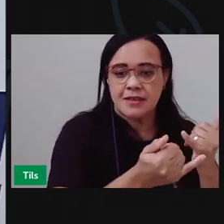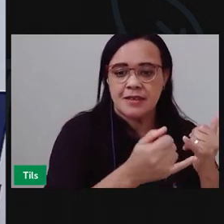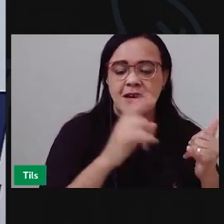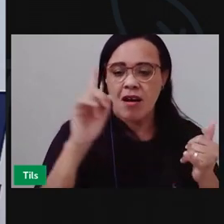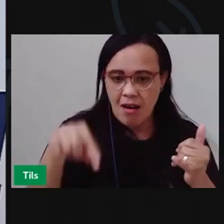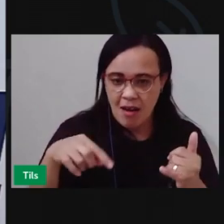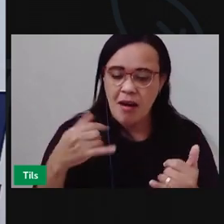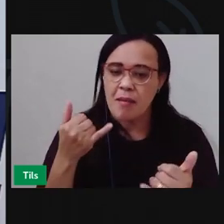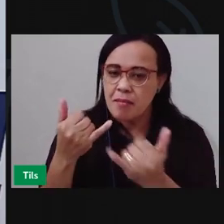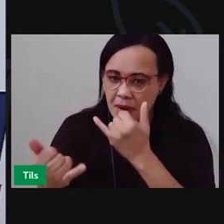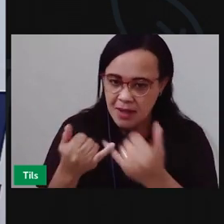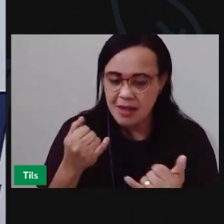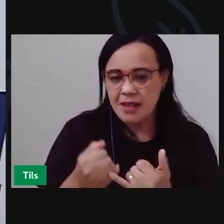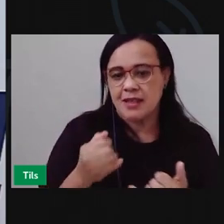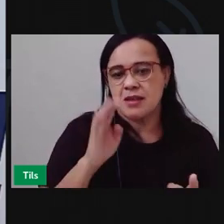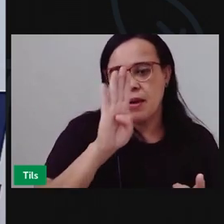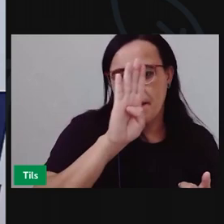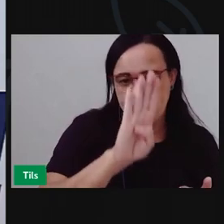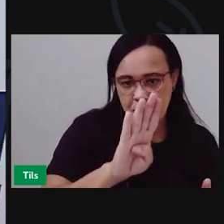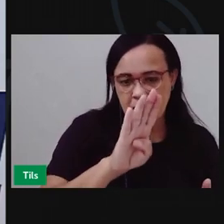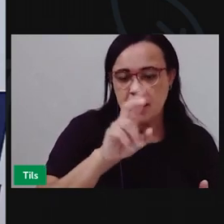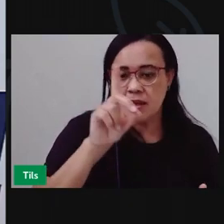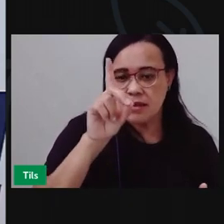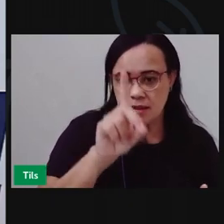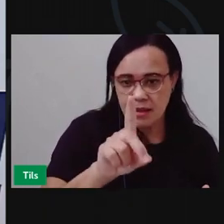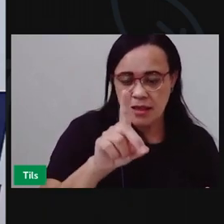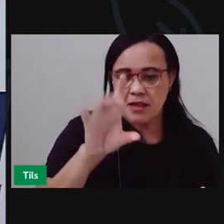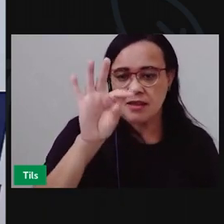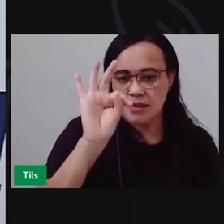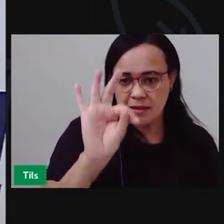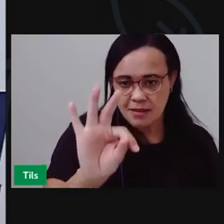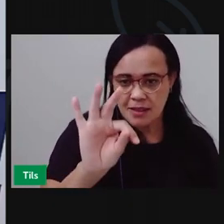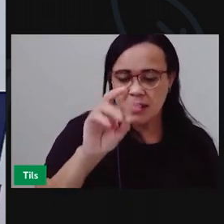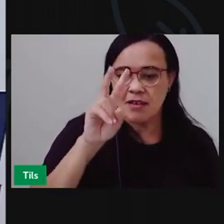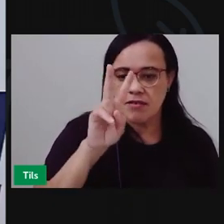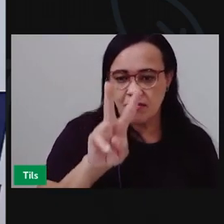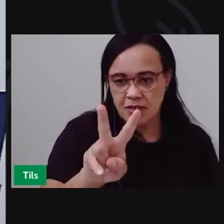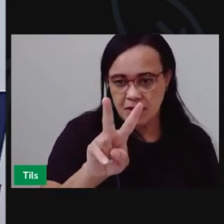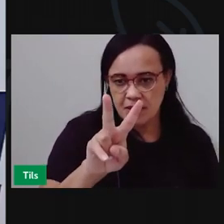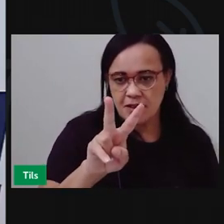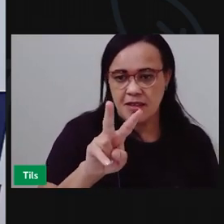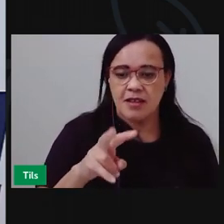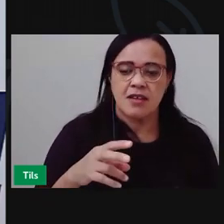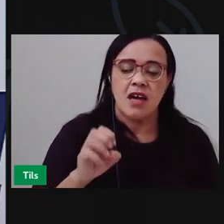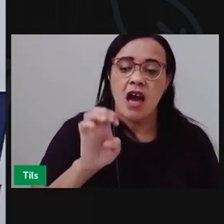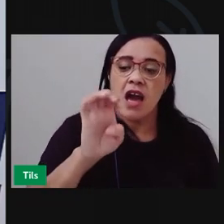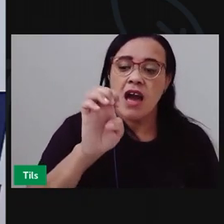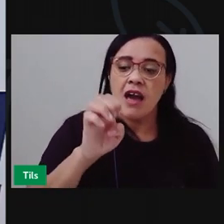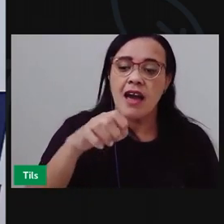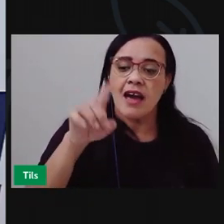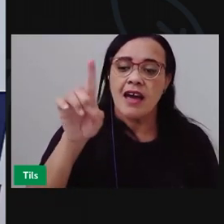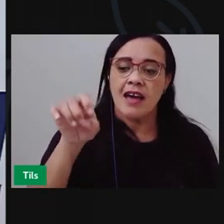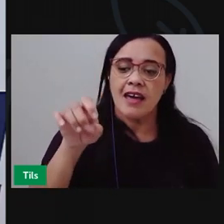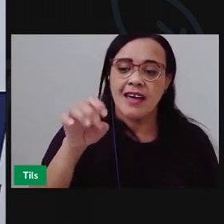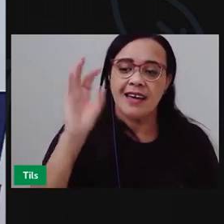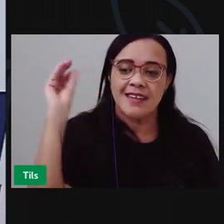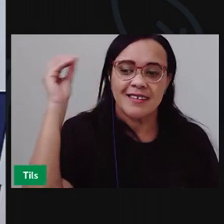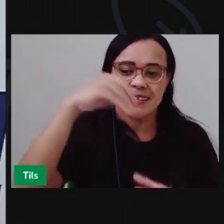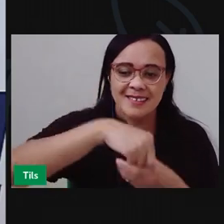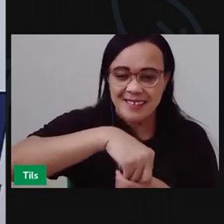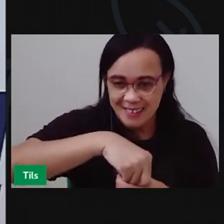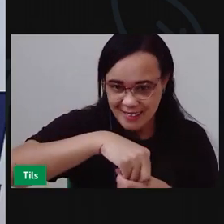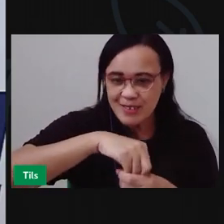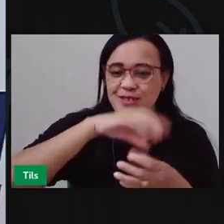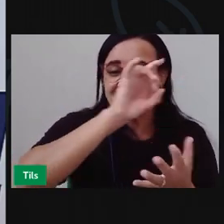exemplo B D C V Olha o E Aí Presente